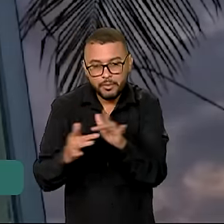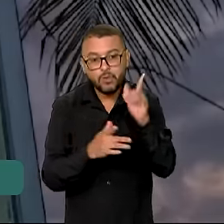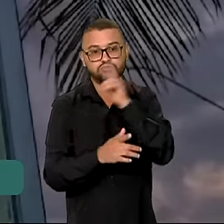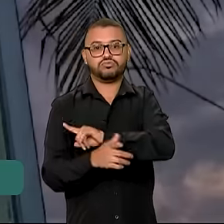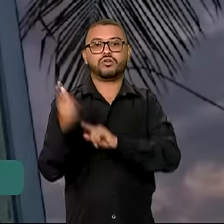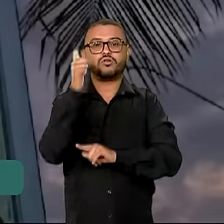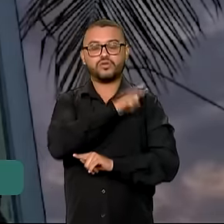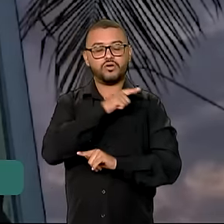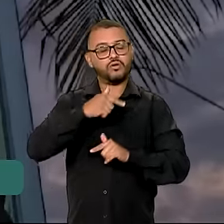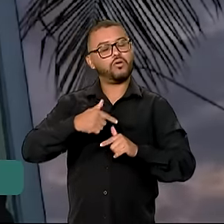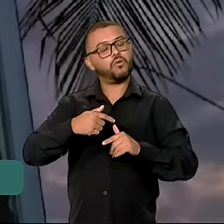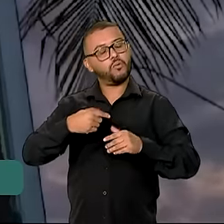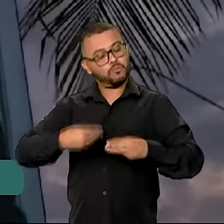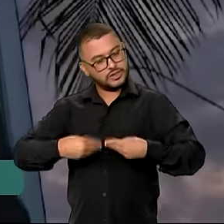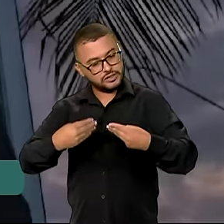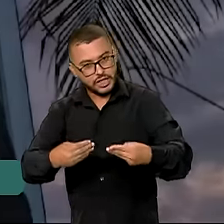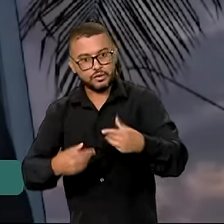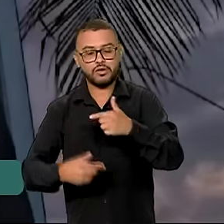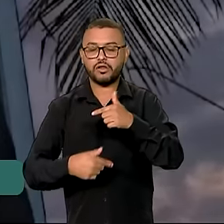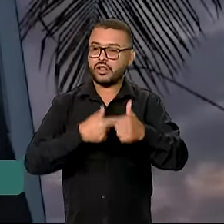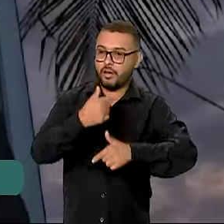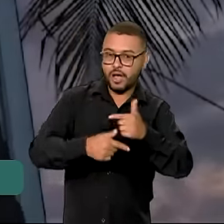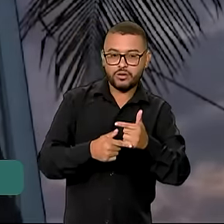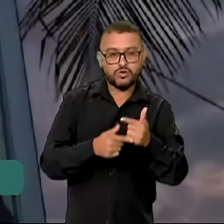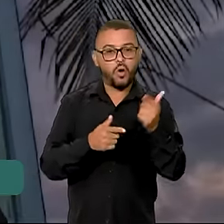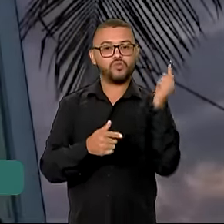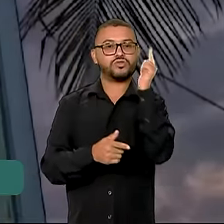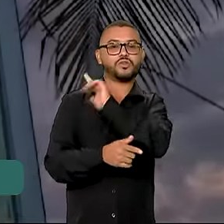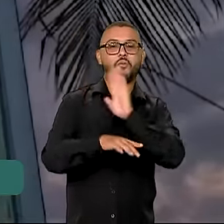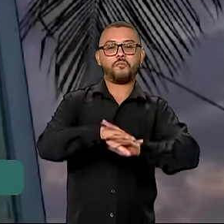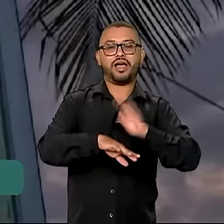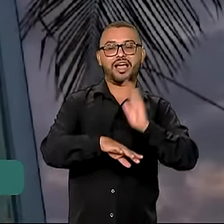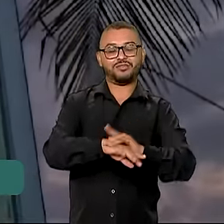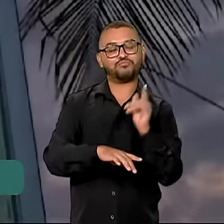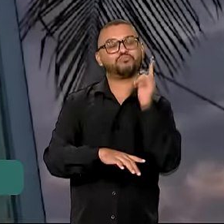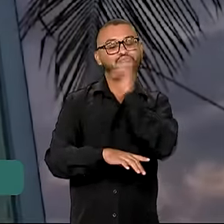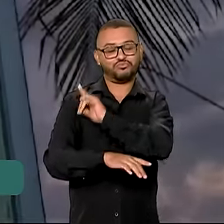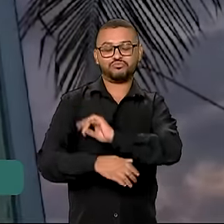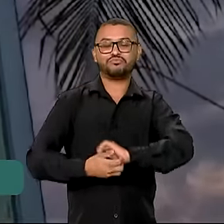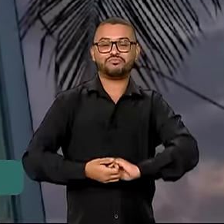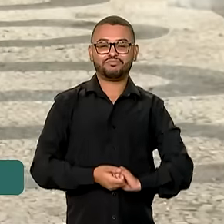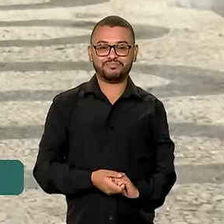respeito à ação do Ministério do Trabalho é que permitiu com que esse número fosse alcançado.